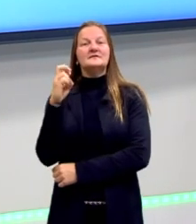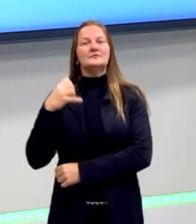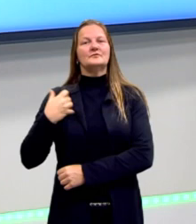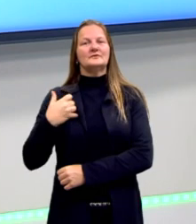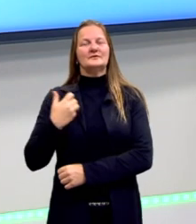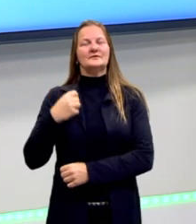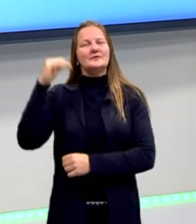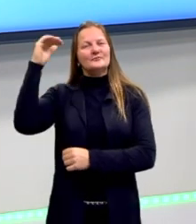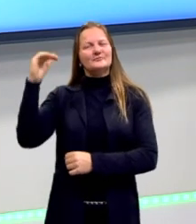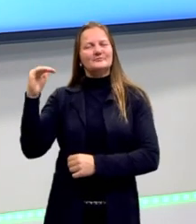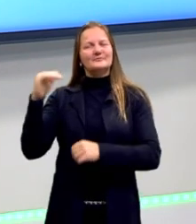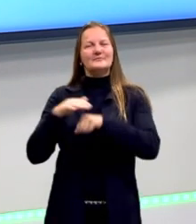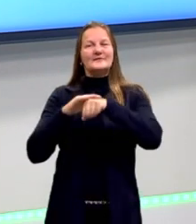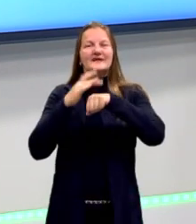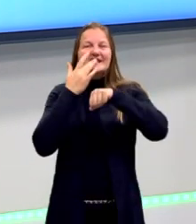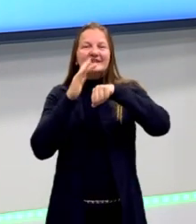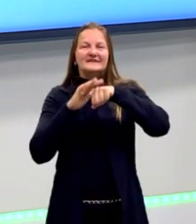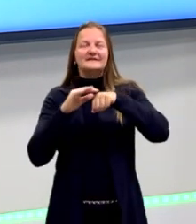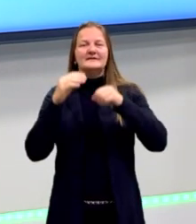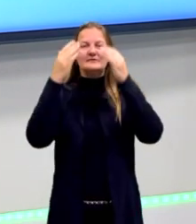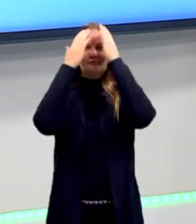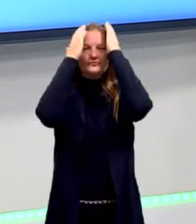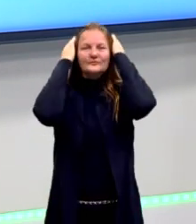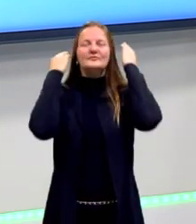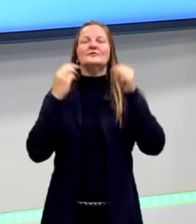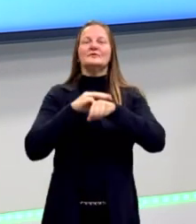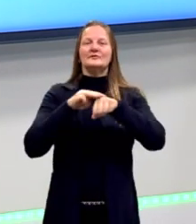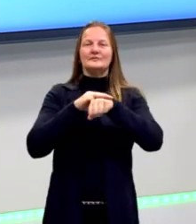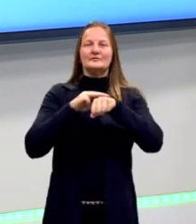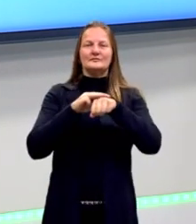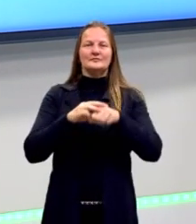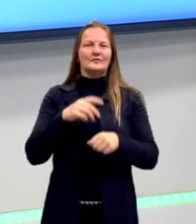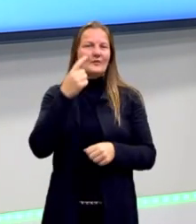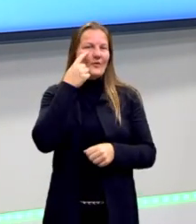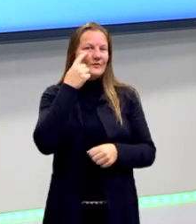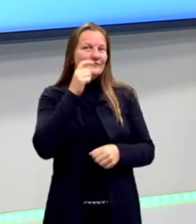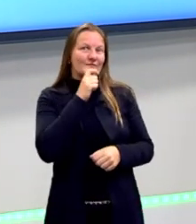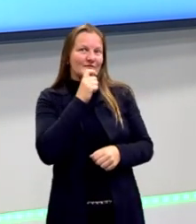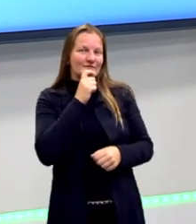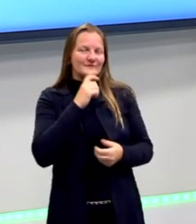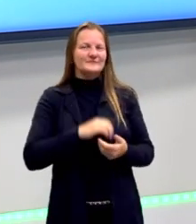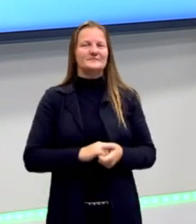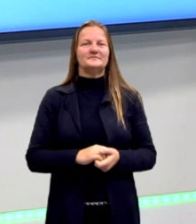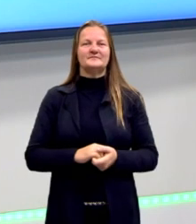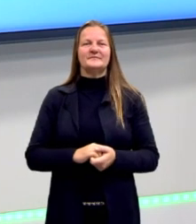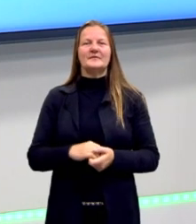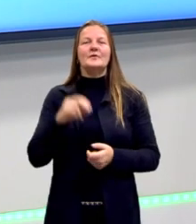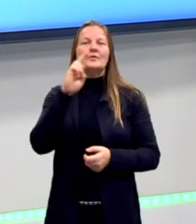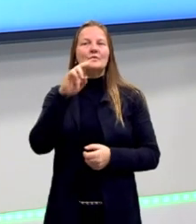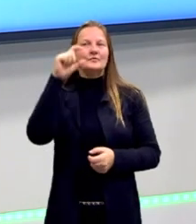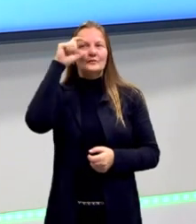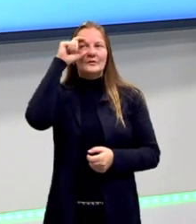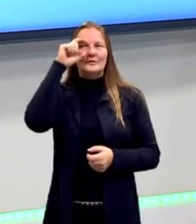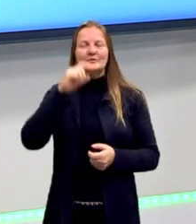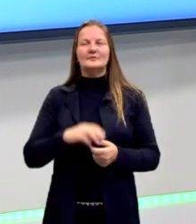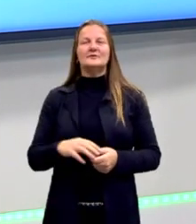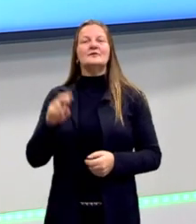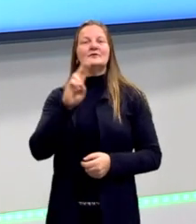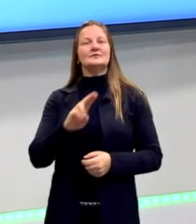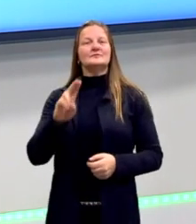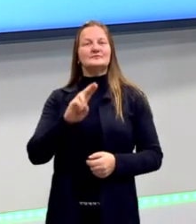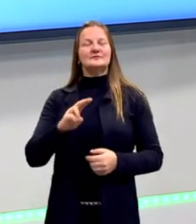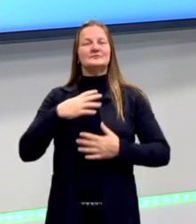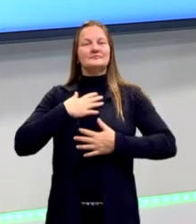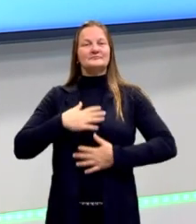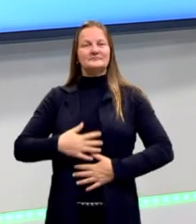branca, de baixa estatura, tenho os cabelos castanhos escuros, olhos verdes, uso óculos, estou utilizando